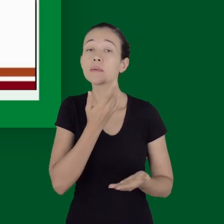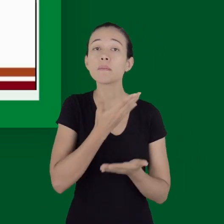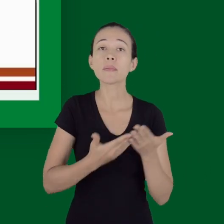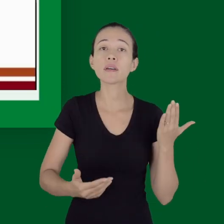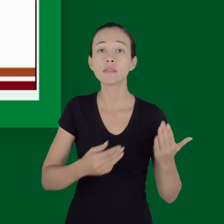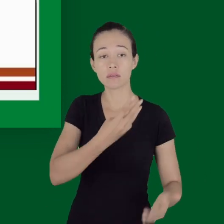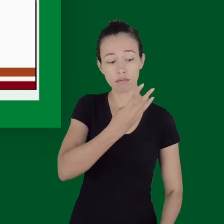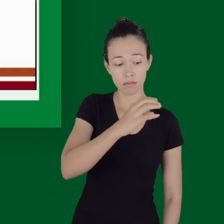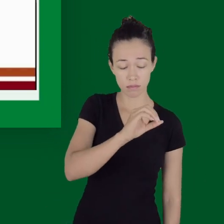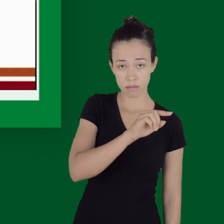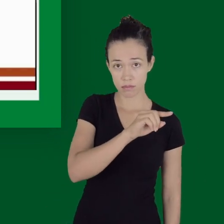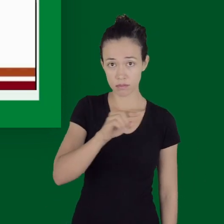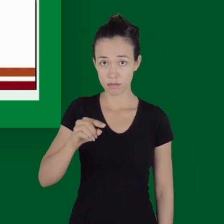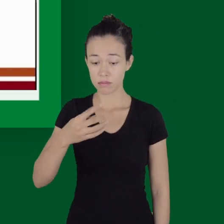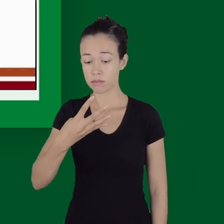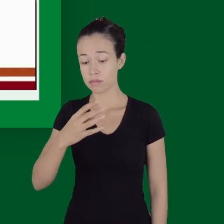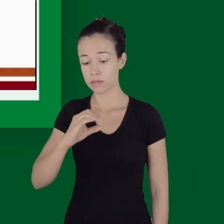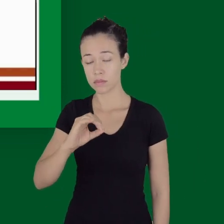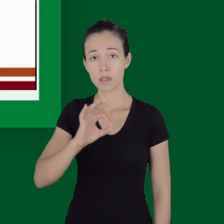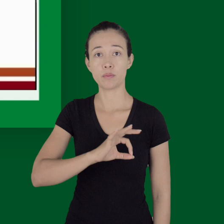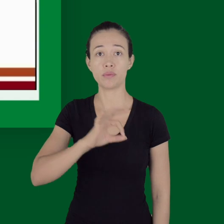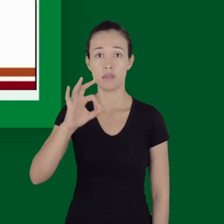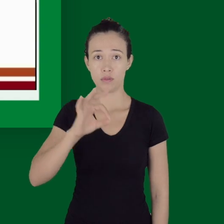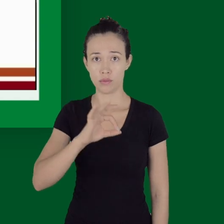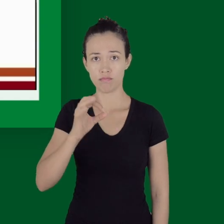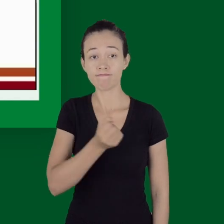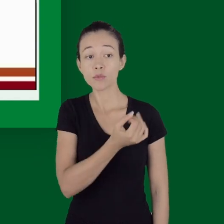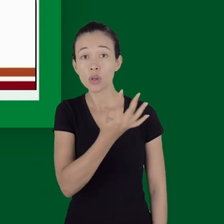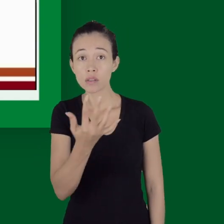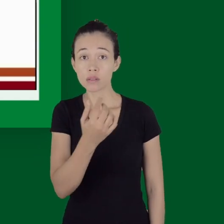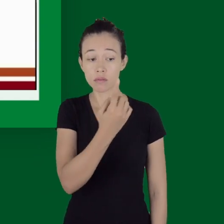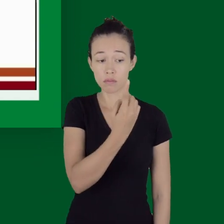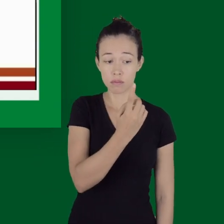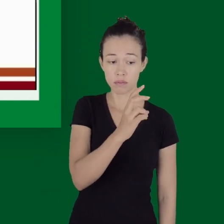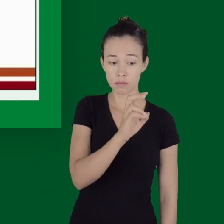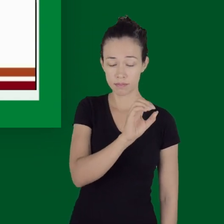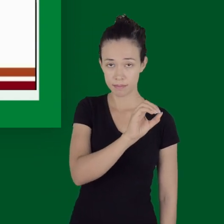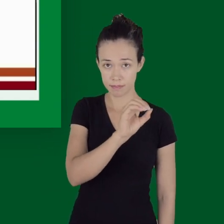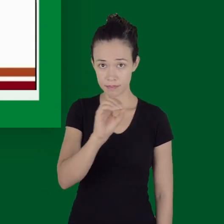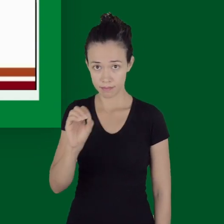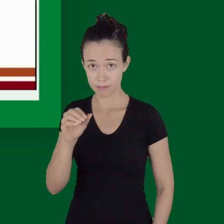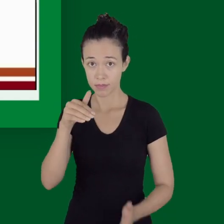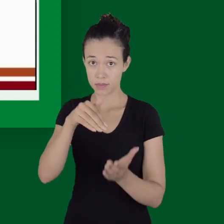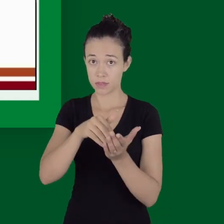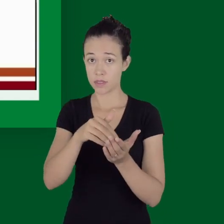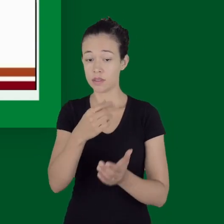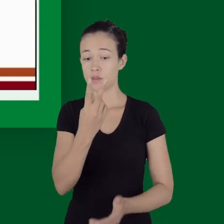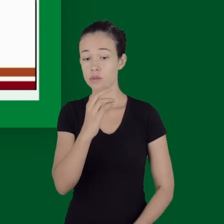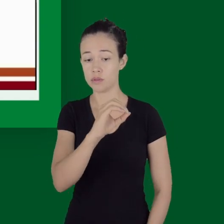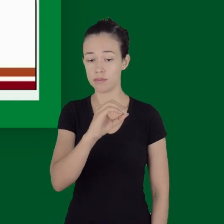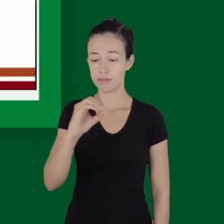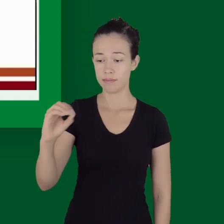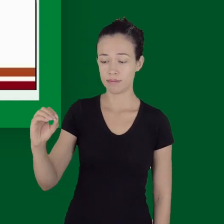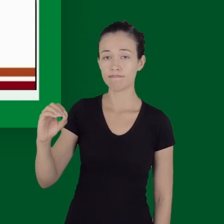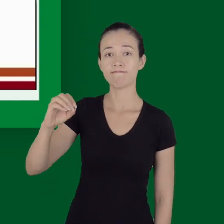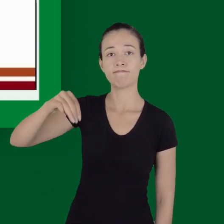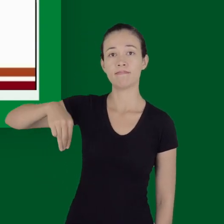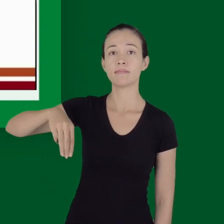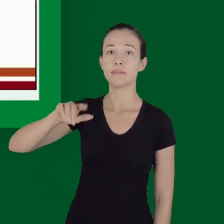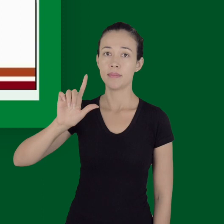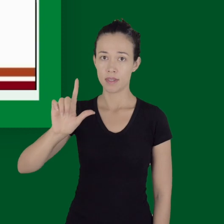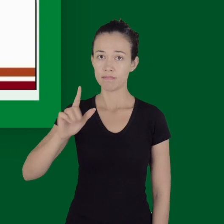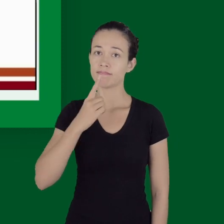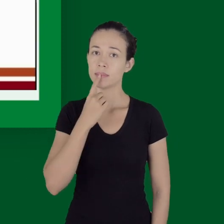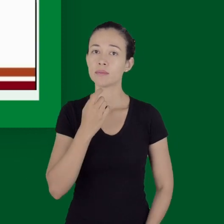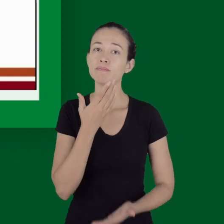a 40% do volume sanguíneo, então, entre 1500 a 200 ml de sangue. A maioria dos pacientes já não consegue mais